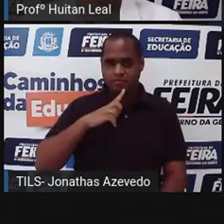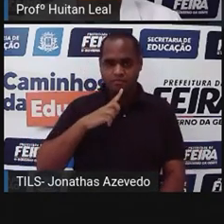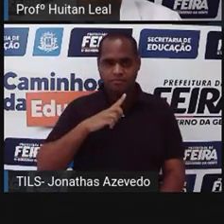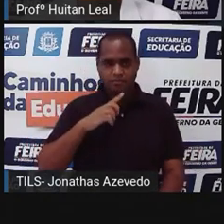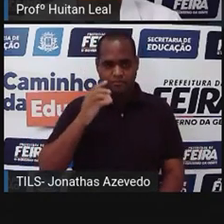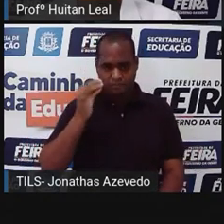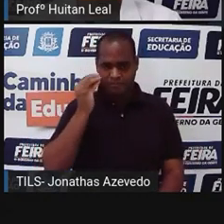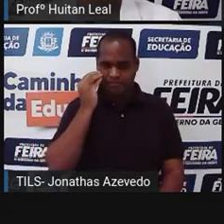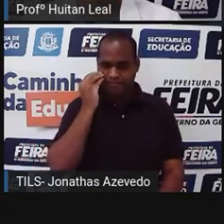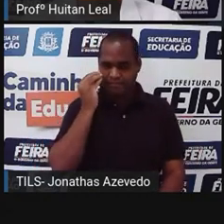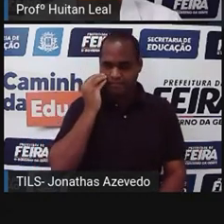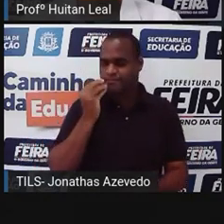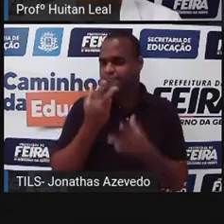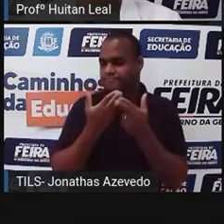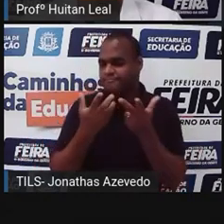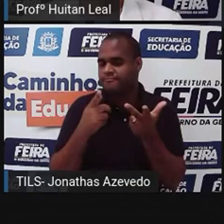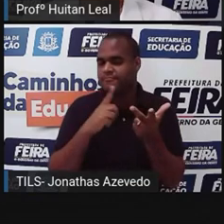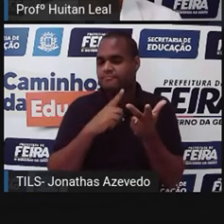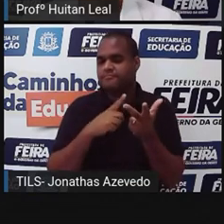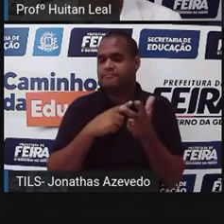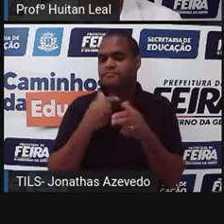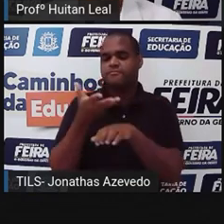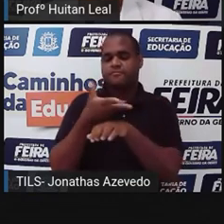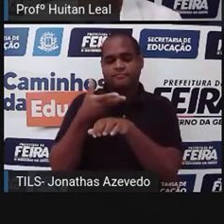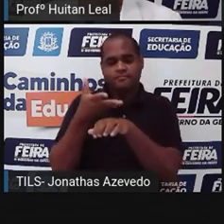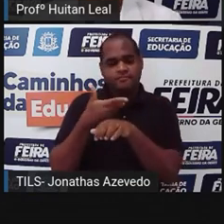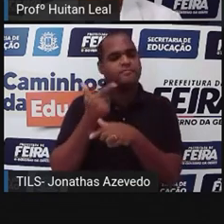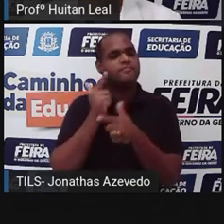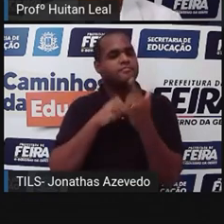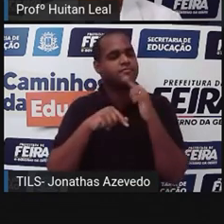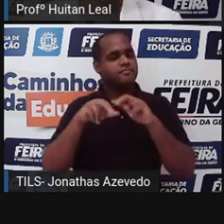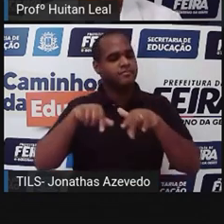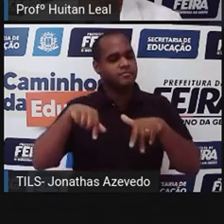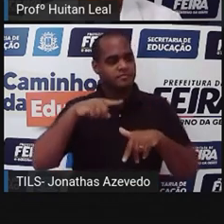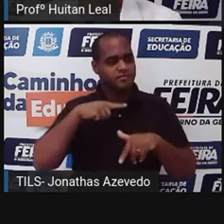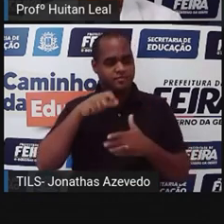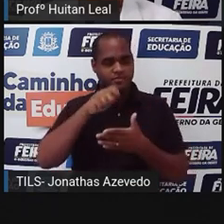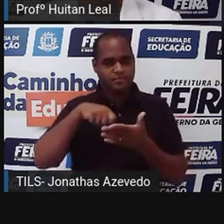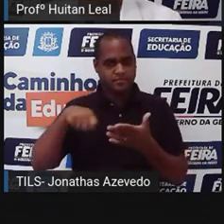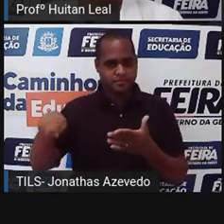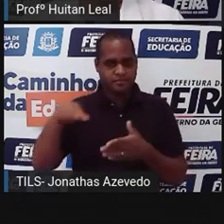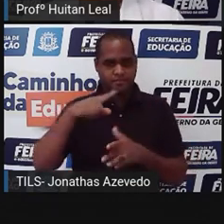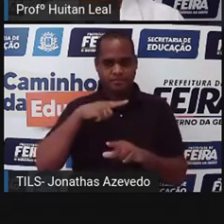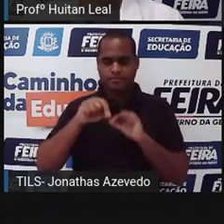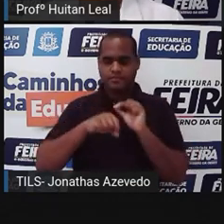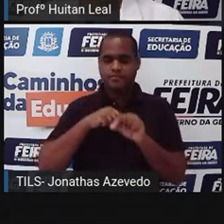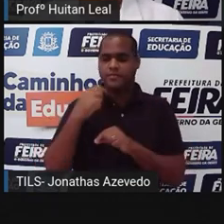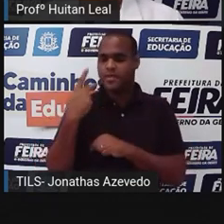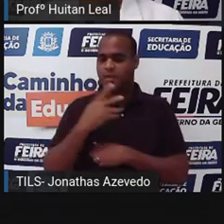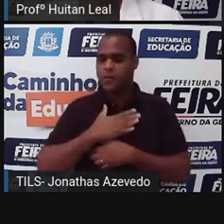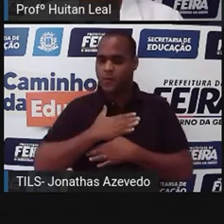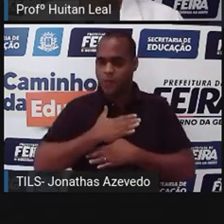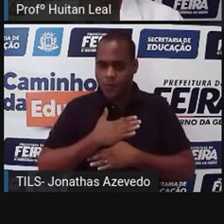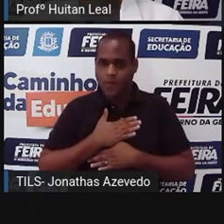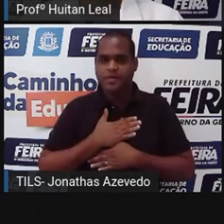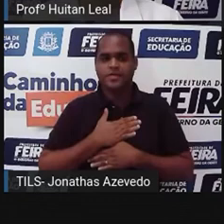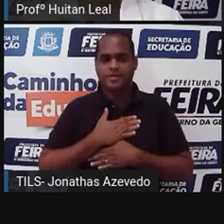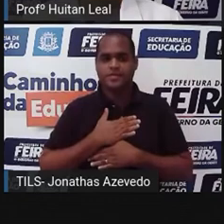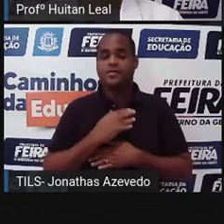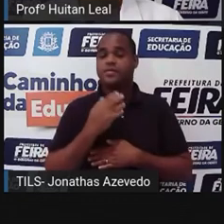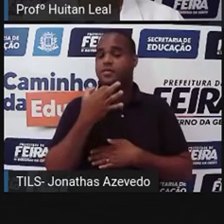se aperfeiçoar na escrita, né? Se você se interessa. Está aí a dica.